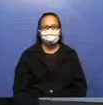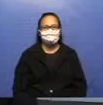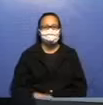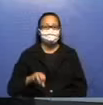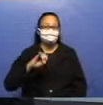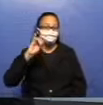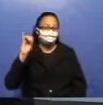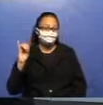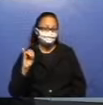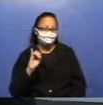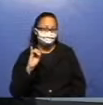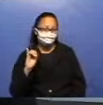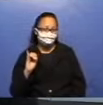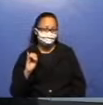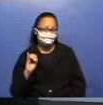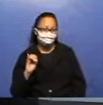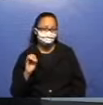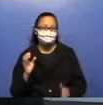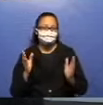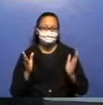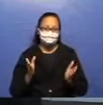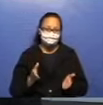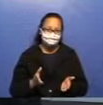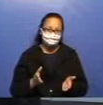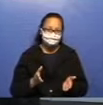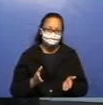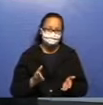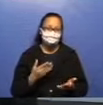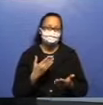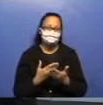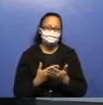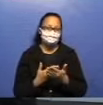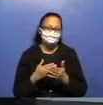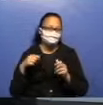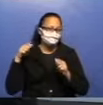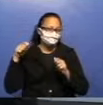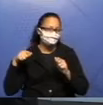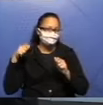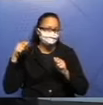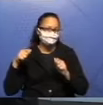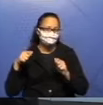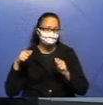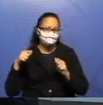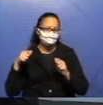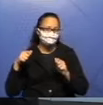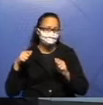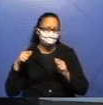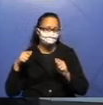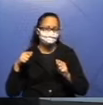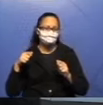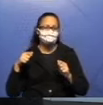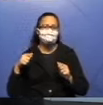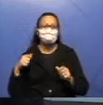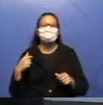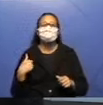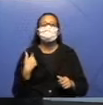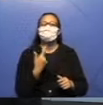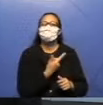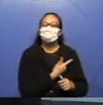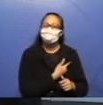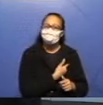Olá, vamos agora para a nossa videoaula de hoje. Na nossa videoaula de hoje, nós vamos estar